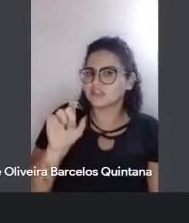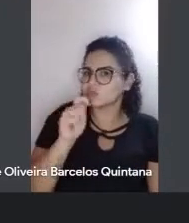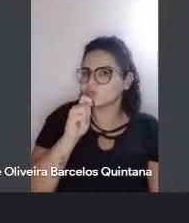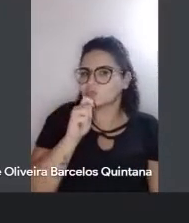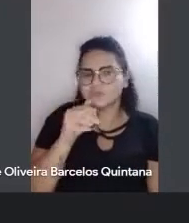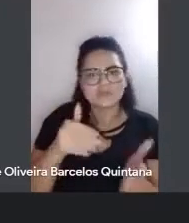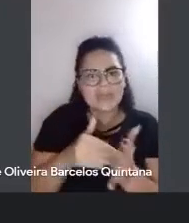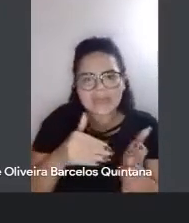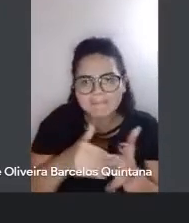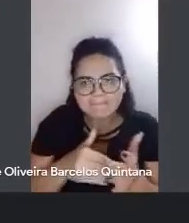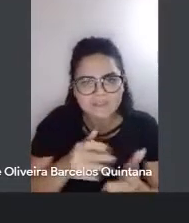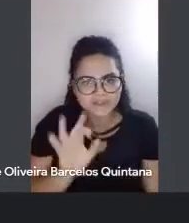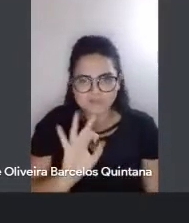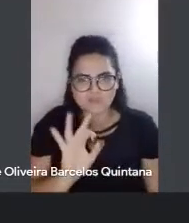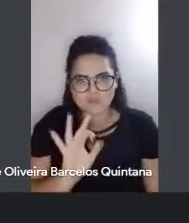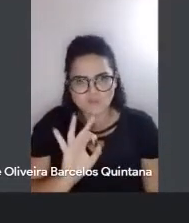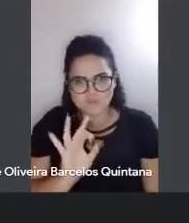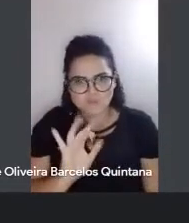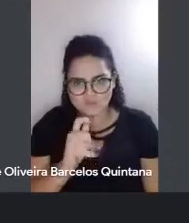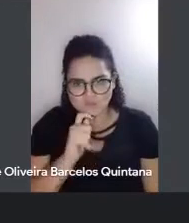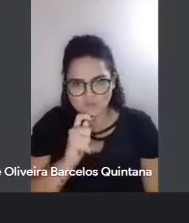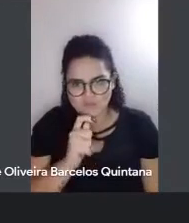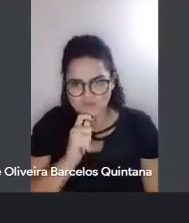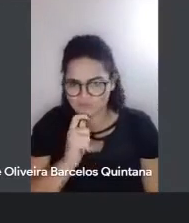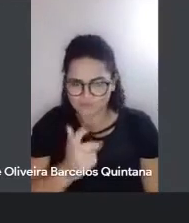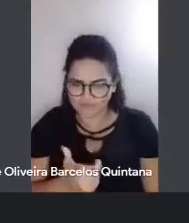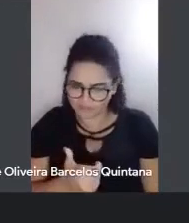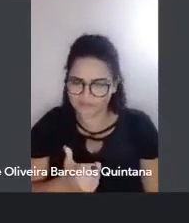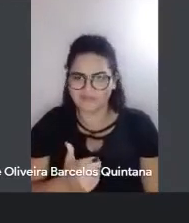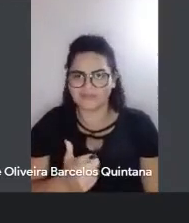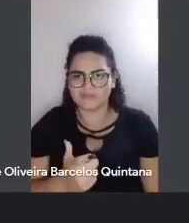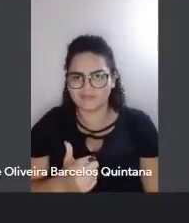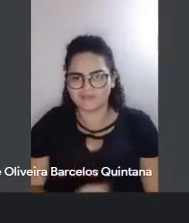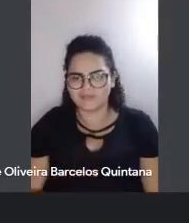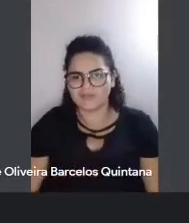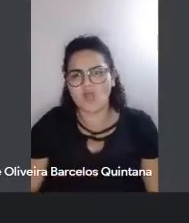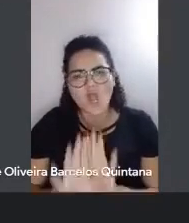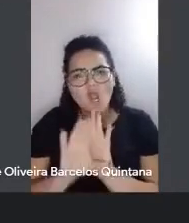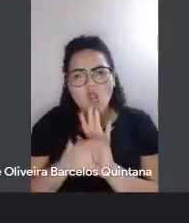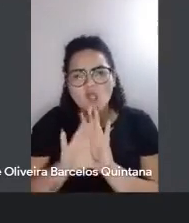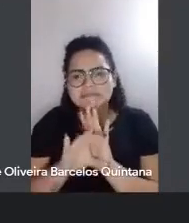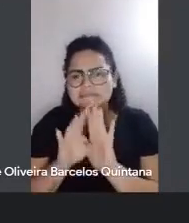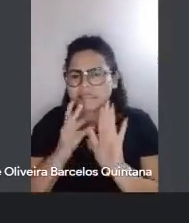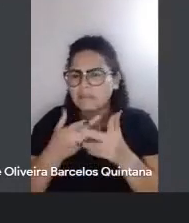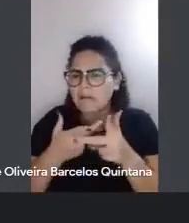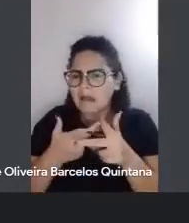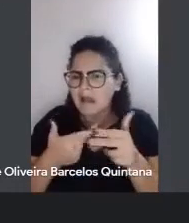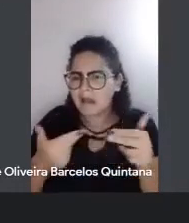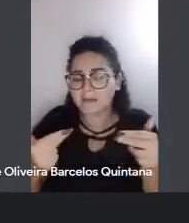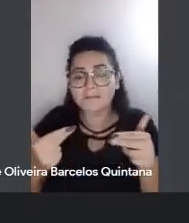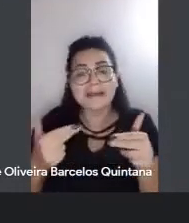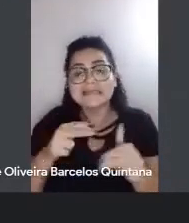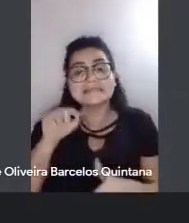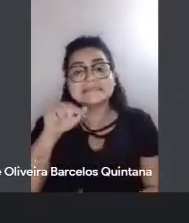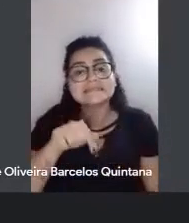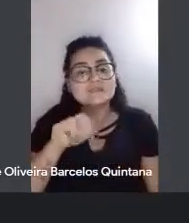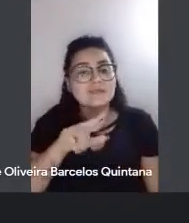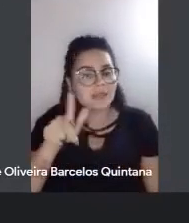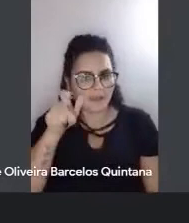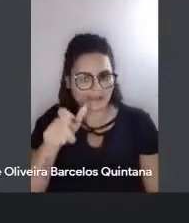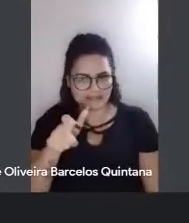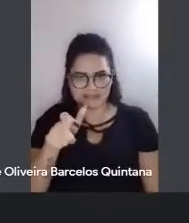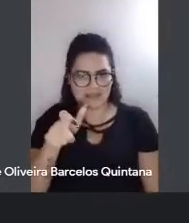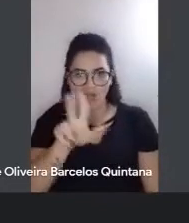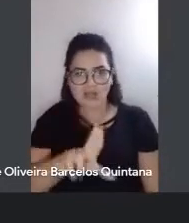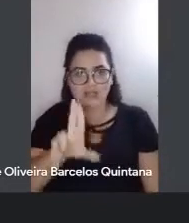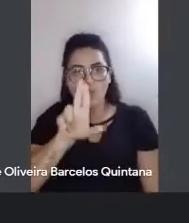limitado, sim. Ele usa conceitos para lá de limitados, mas não é isso que interessa na obra. Não é o uso do